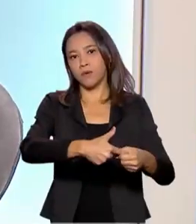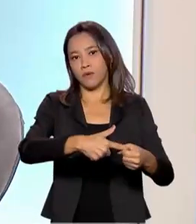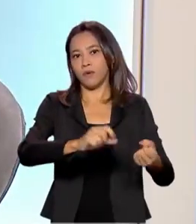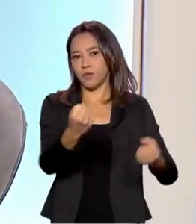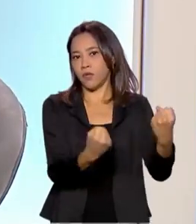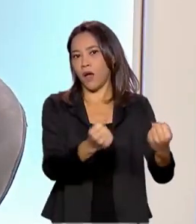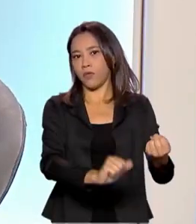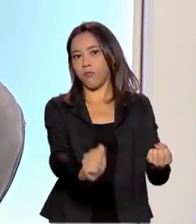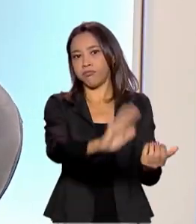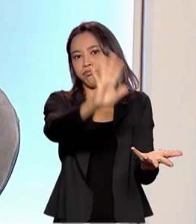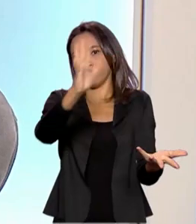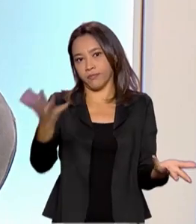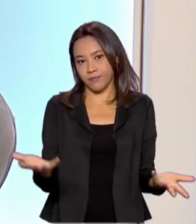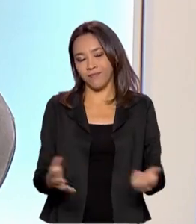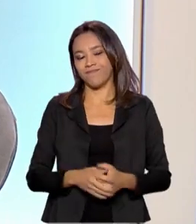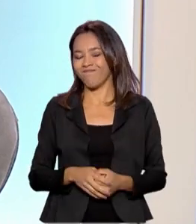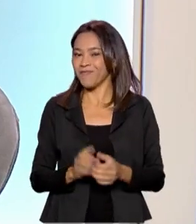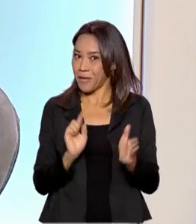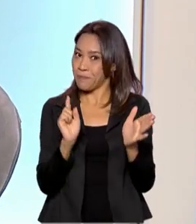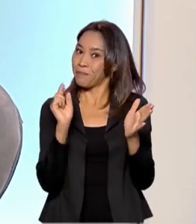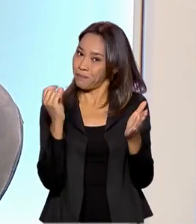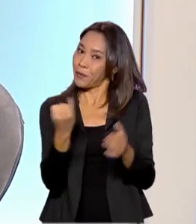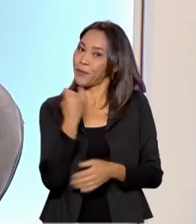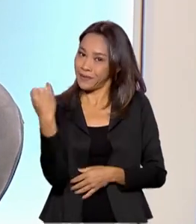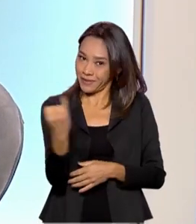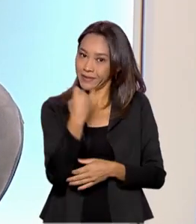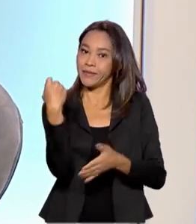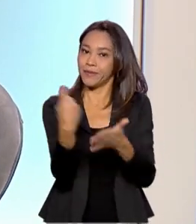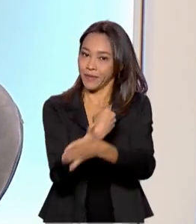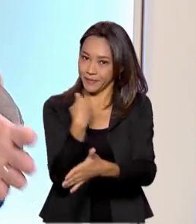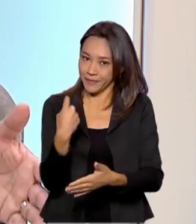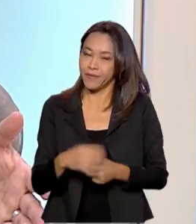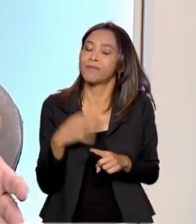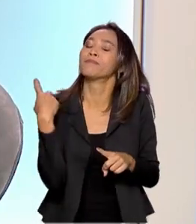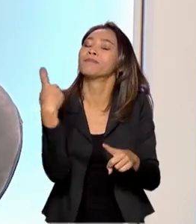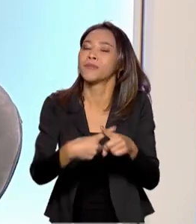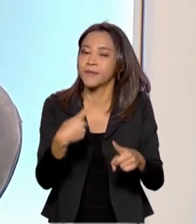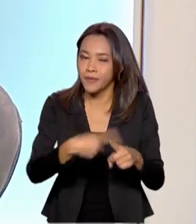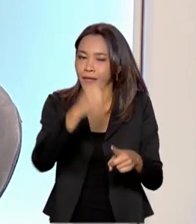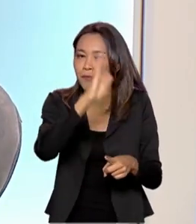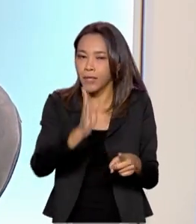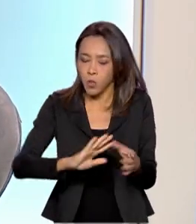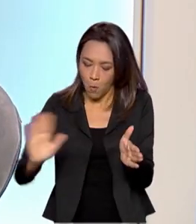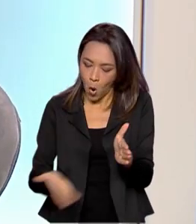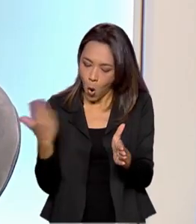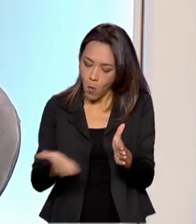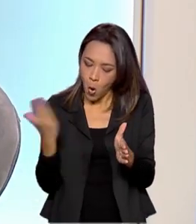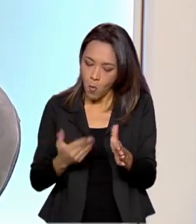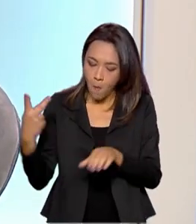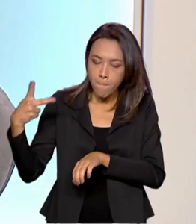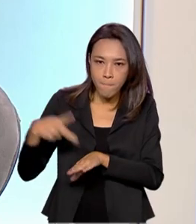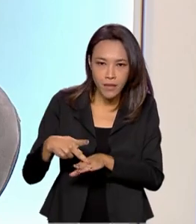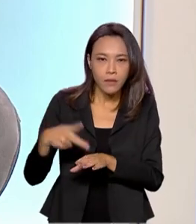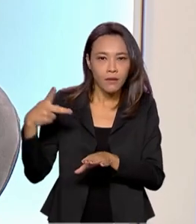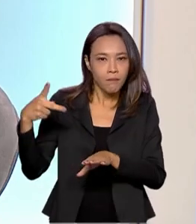Essa uma pergunta importante, que sempre é feita, né? Por que o Brasil, que é grande produtor de petróleo,